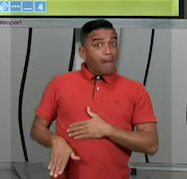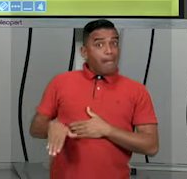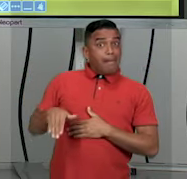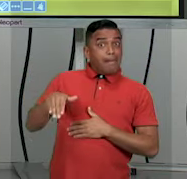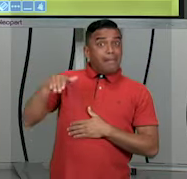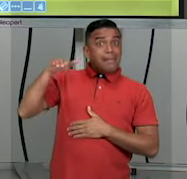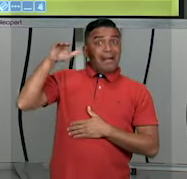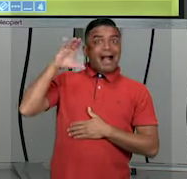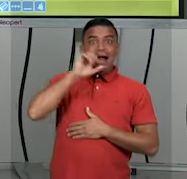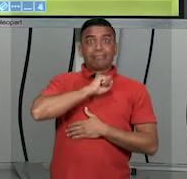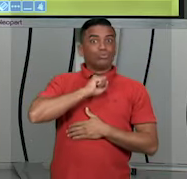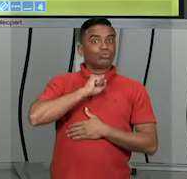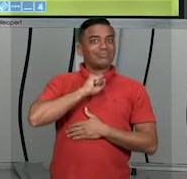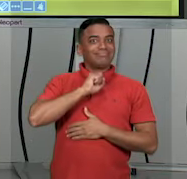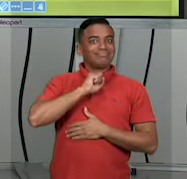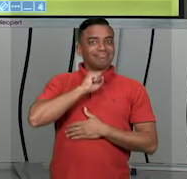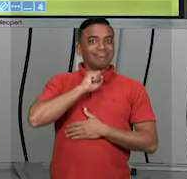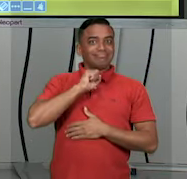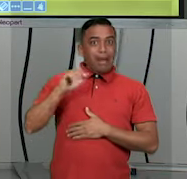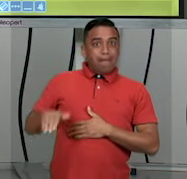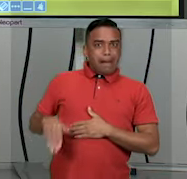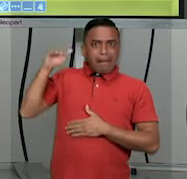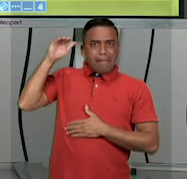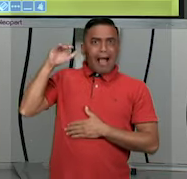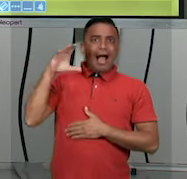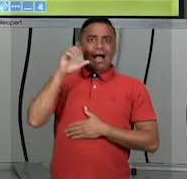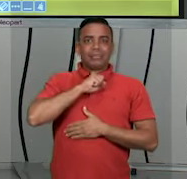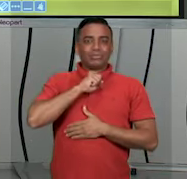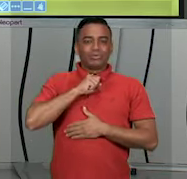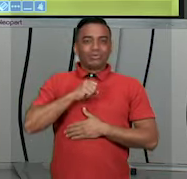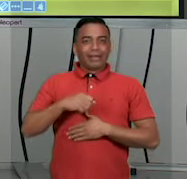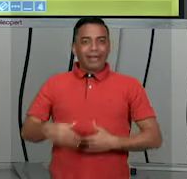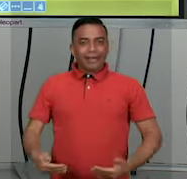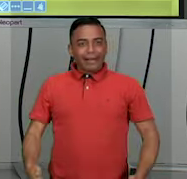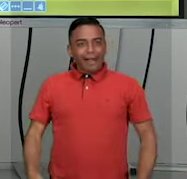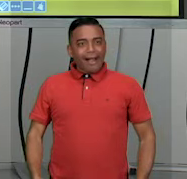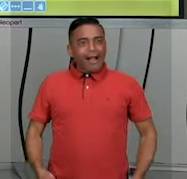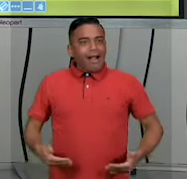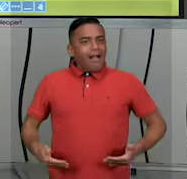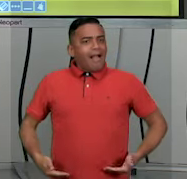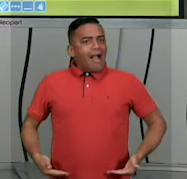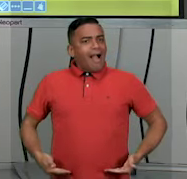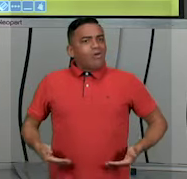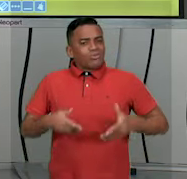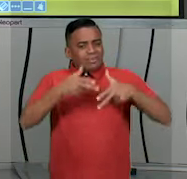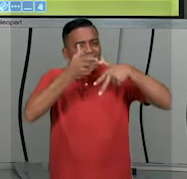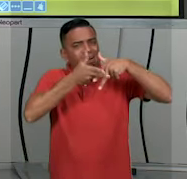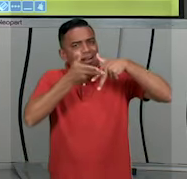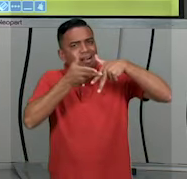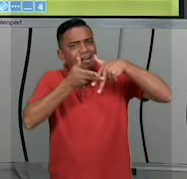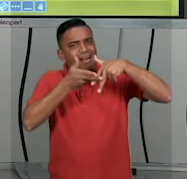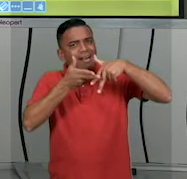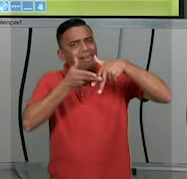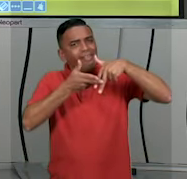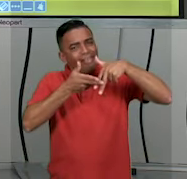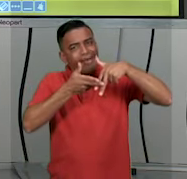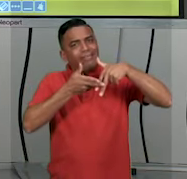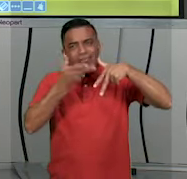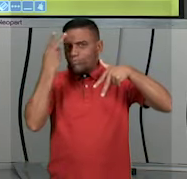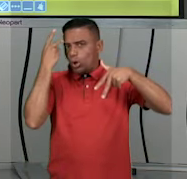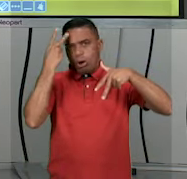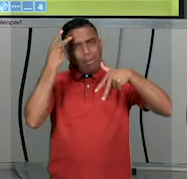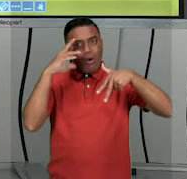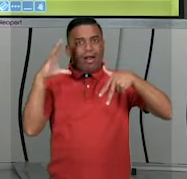assim, de repente você está bem grandão, suas calças estão ali todas curtinhas, não está nem servindo a roupa mais. É natural